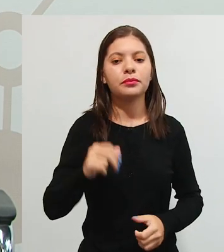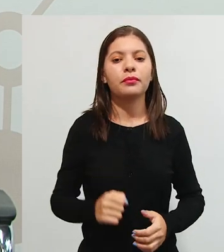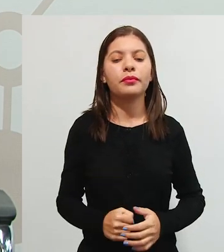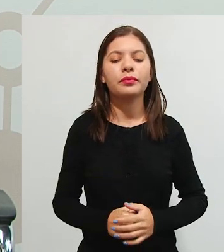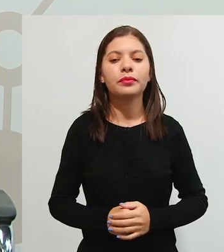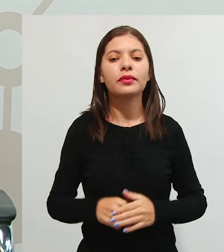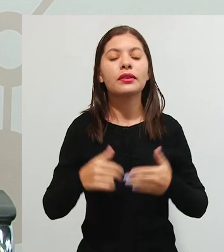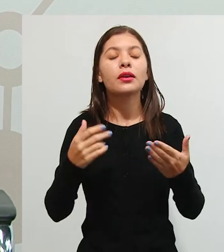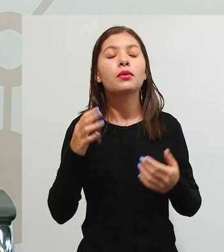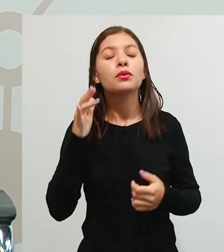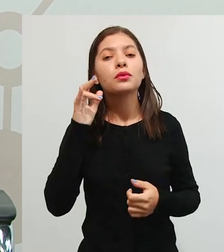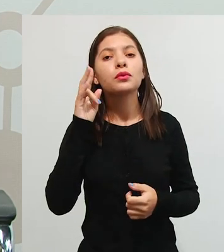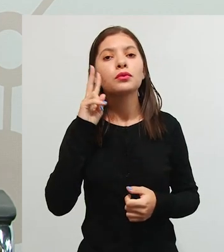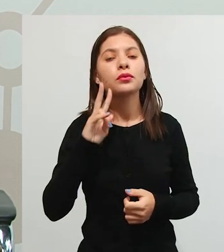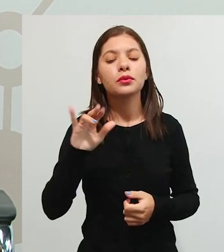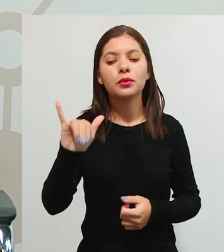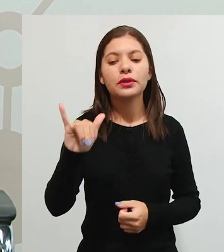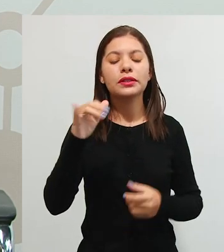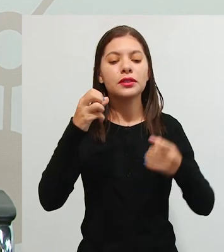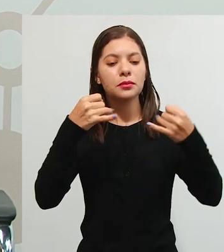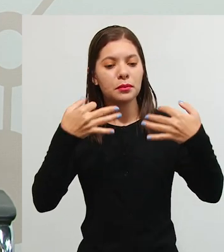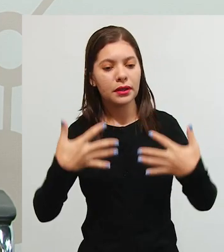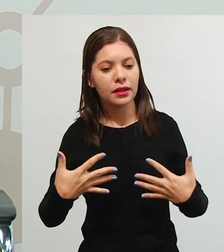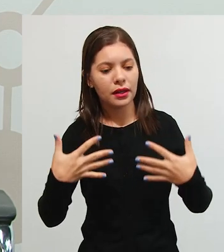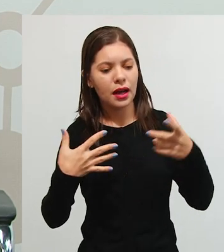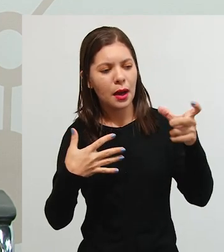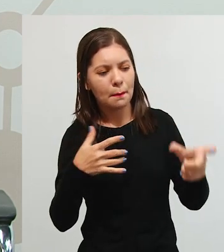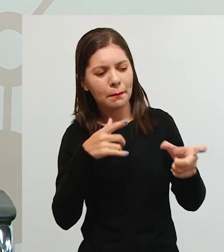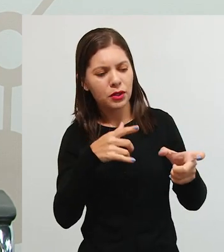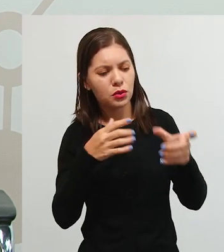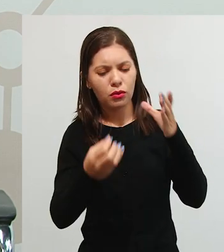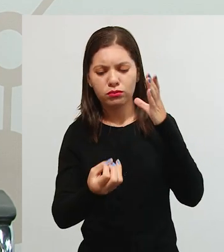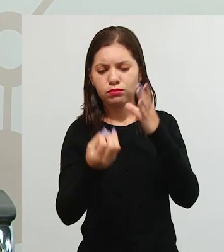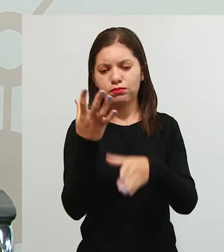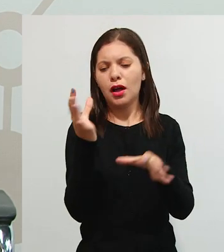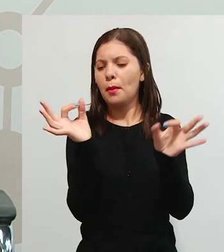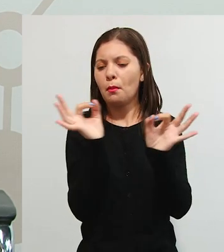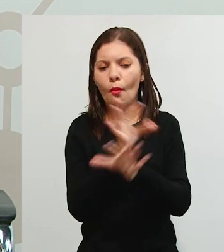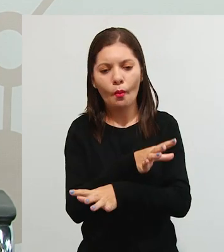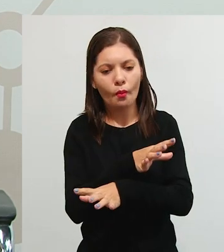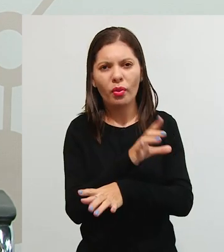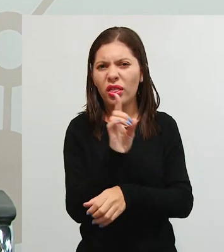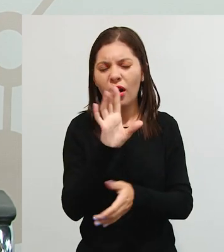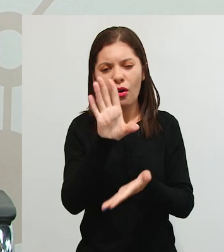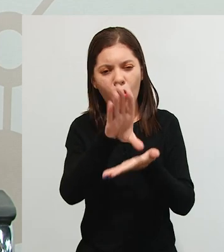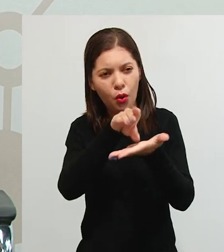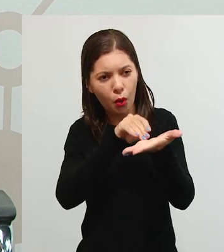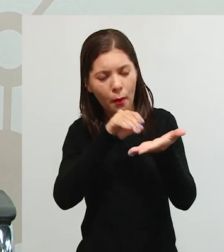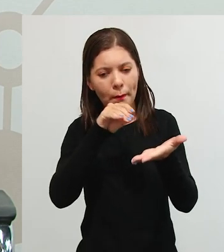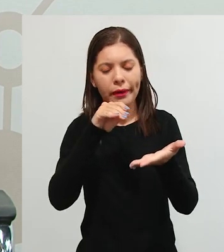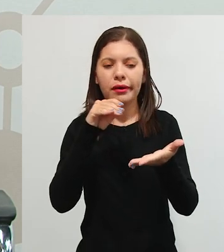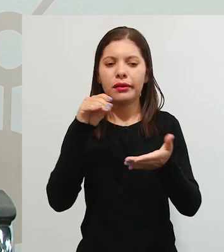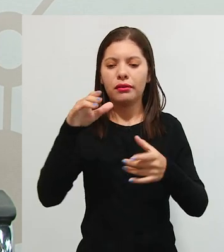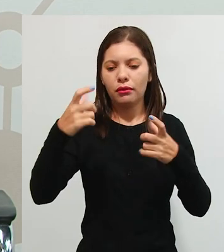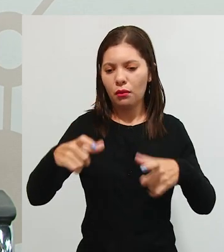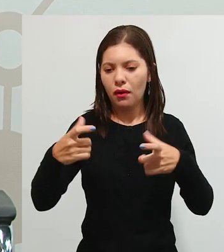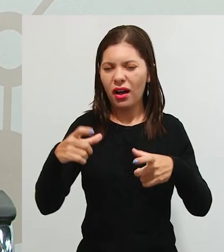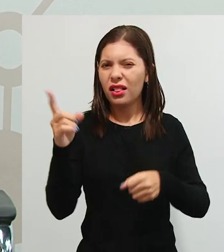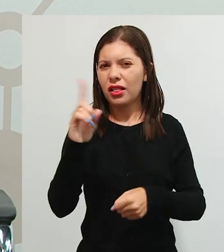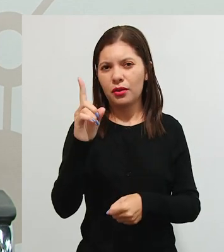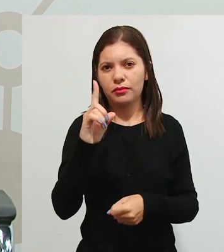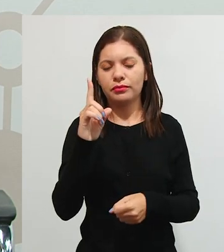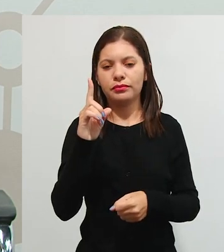acabou de ler agora. Então, Vygotsky diz, O indivíduo não nasce pronto nem é cópia do ambiente externo.